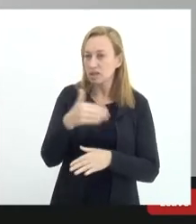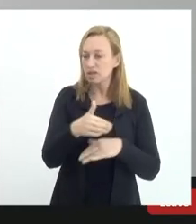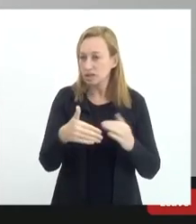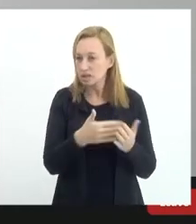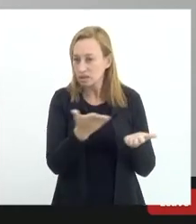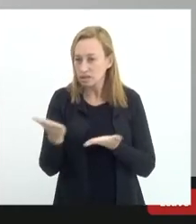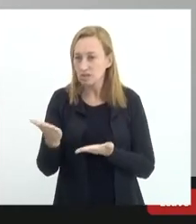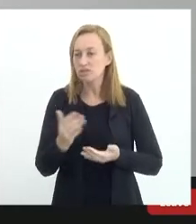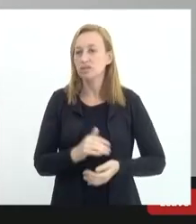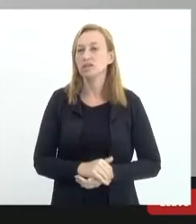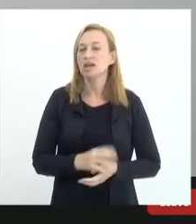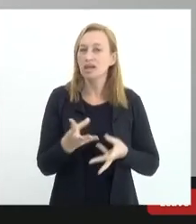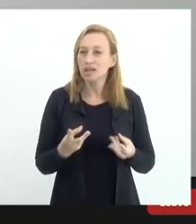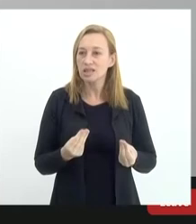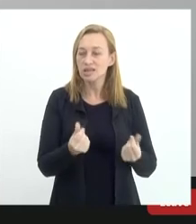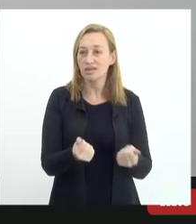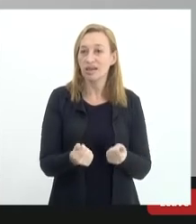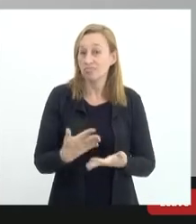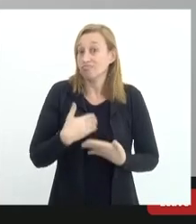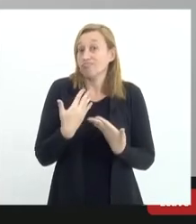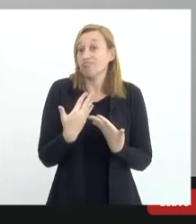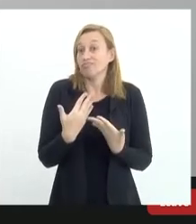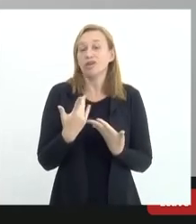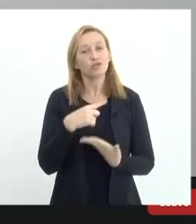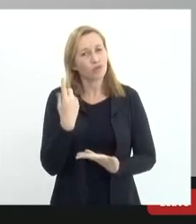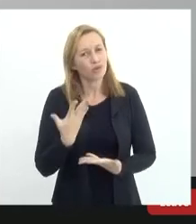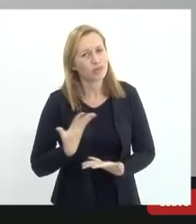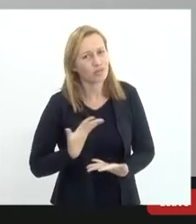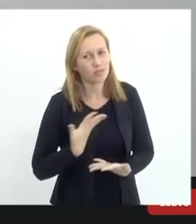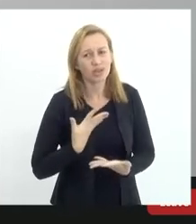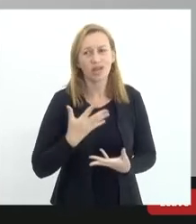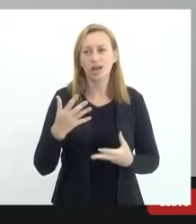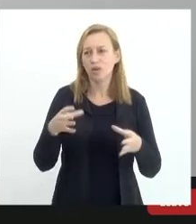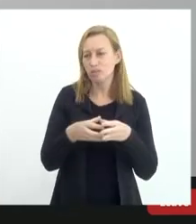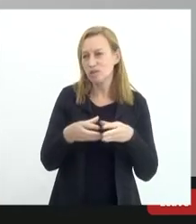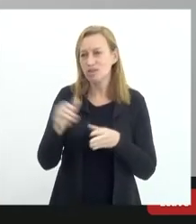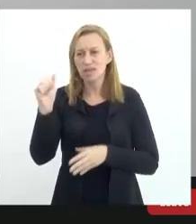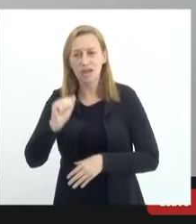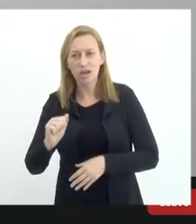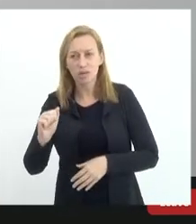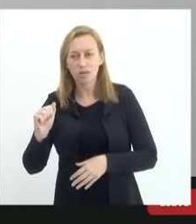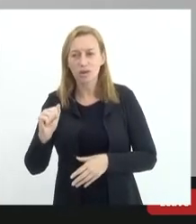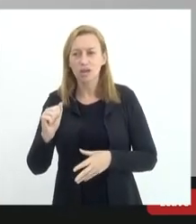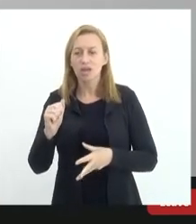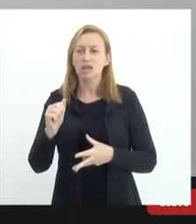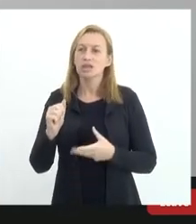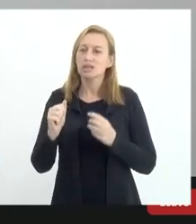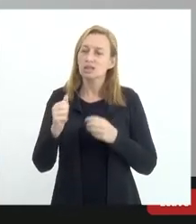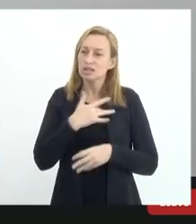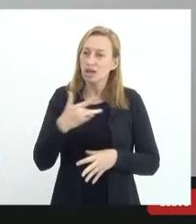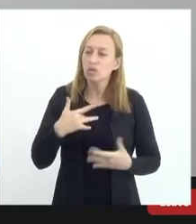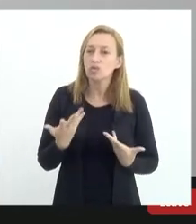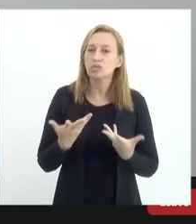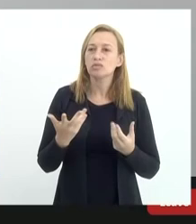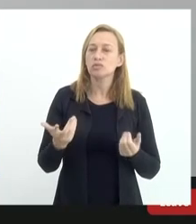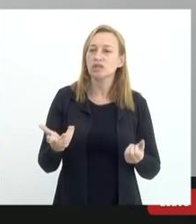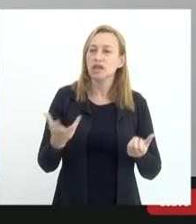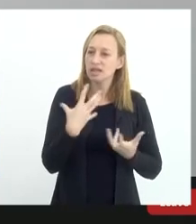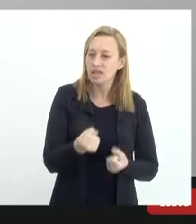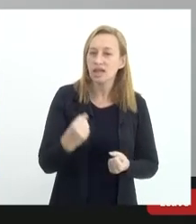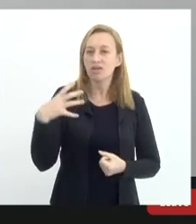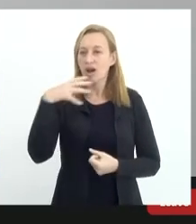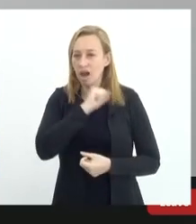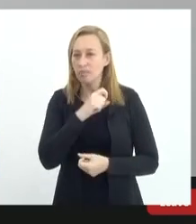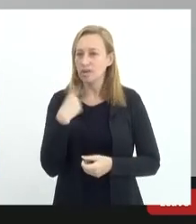agradeço a sensibilidade que não me surpreende dos nossos colegas da Comissão de Saúde da presença da Comissão de Saúde por ter abraçado tão rapidamente